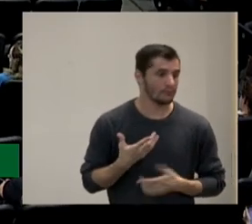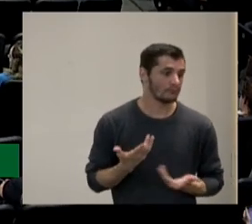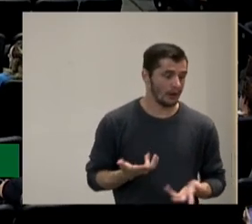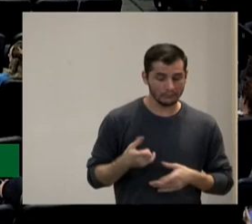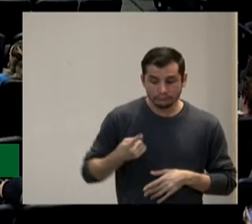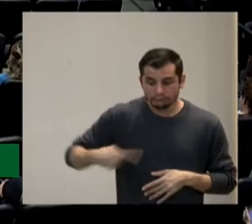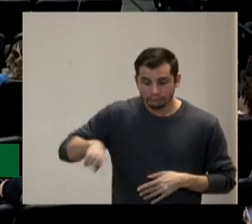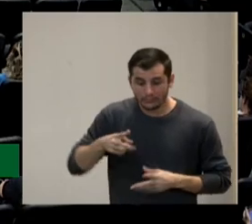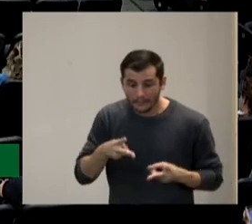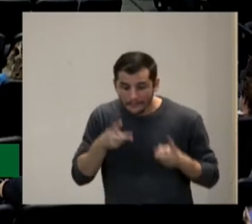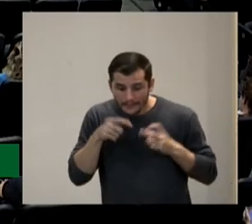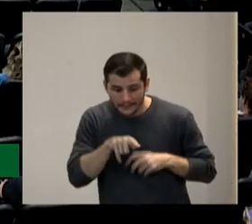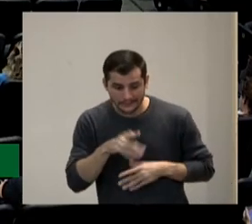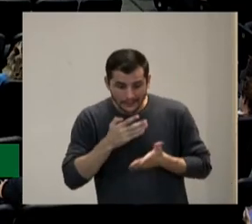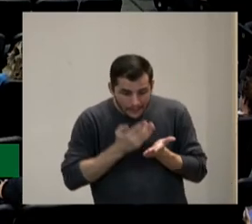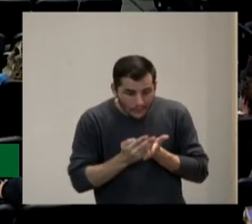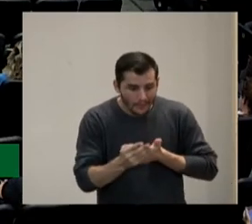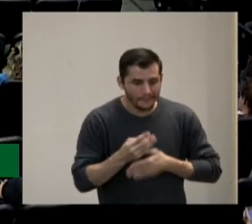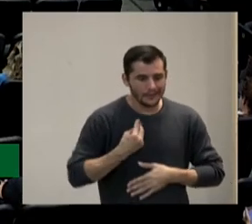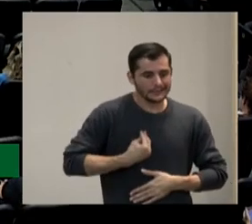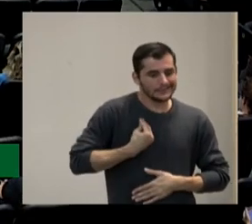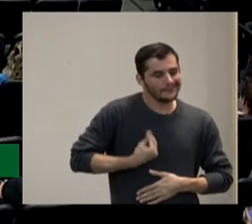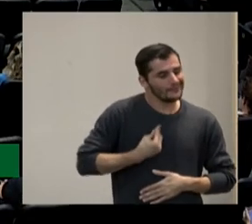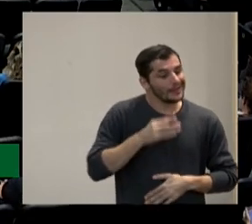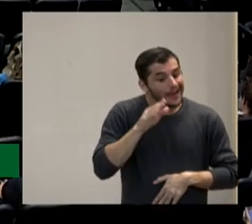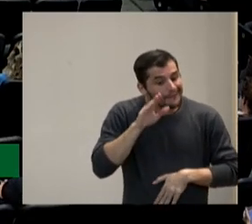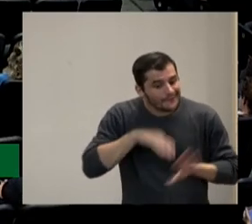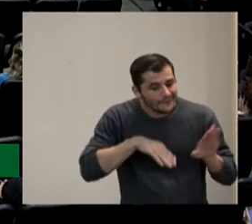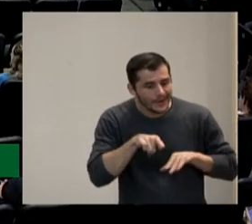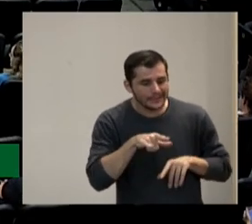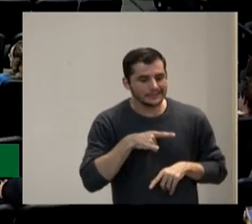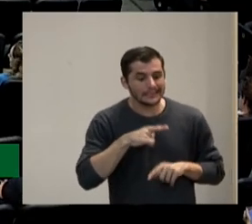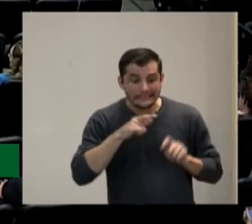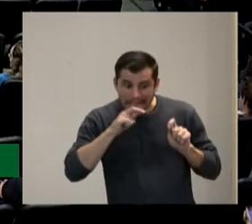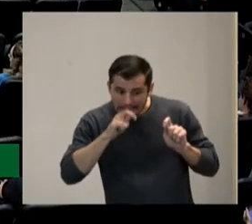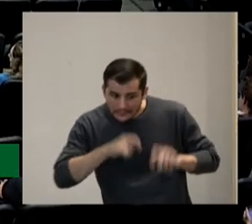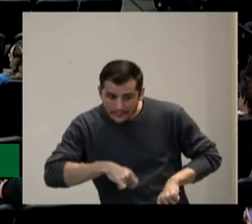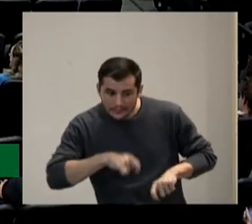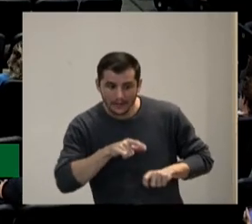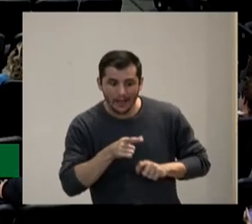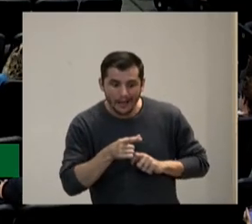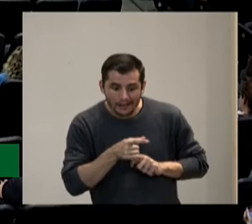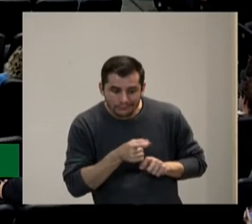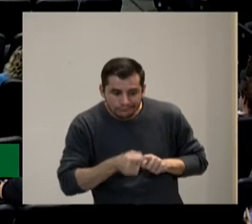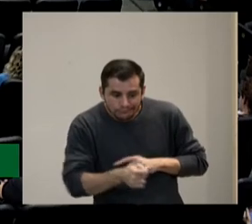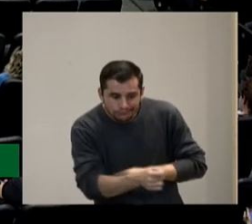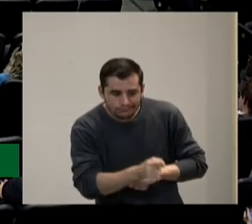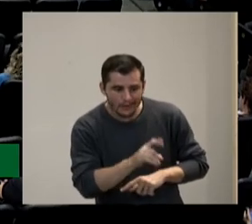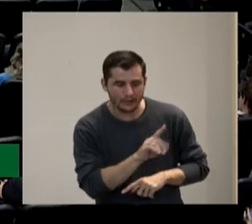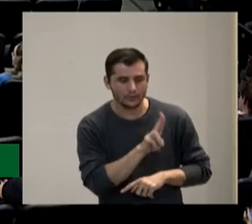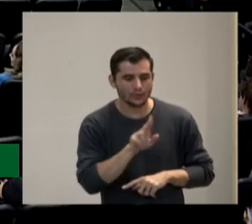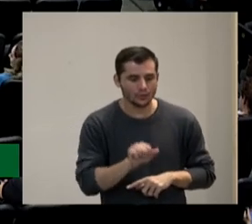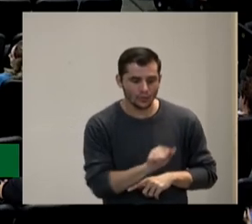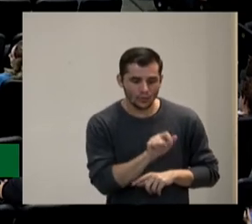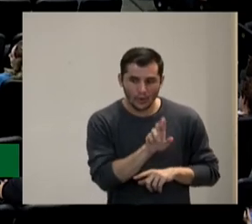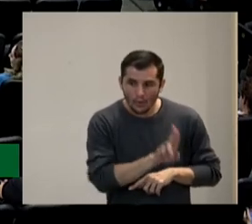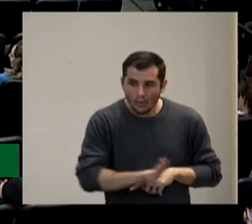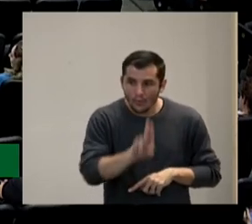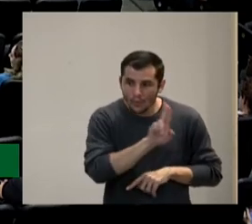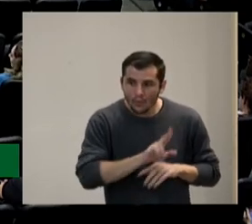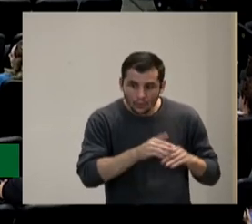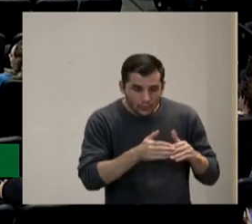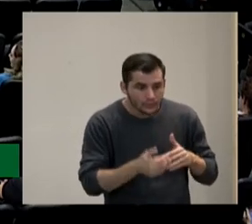perceber que provavelmente uma das possibilidades de aplicação do Dua não será ir